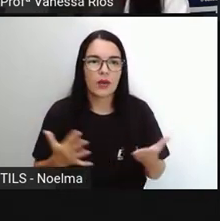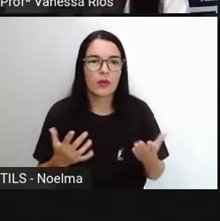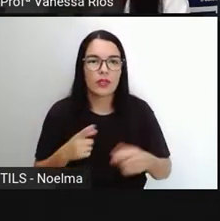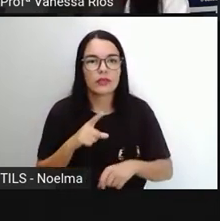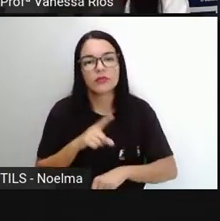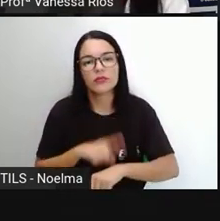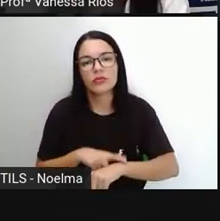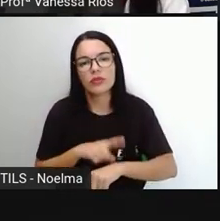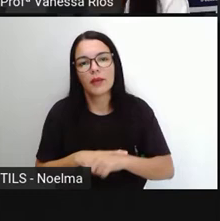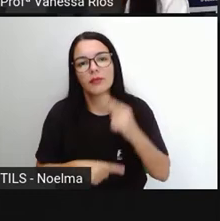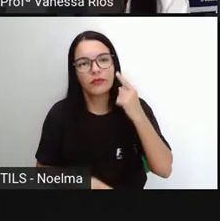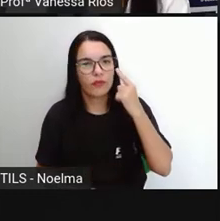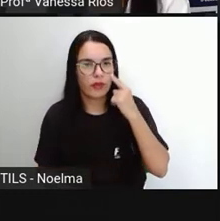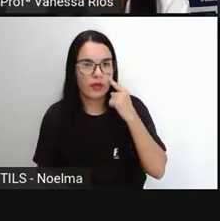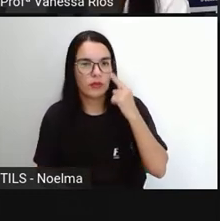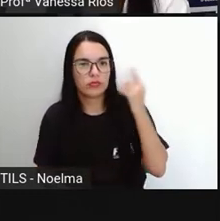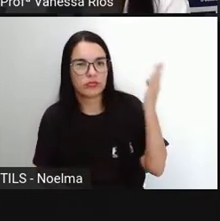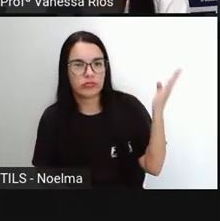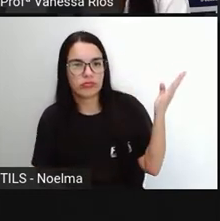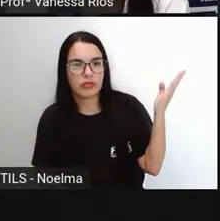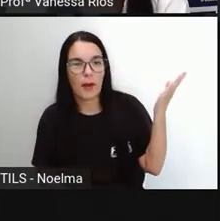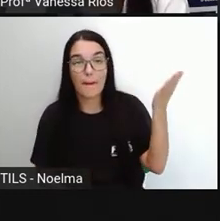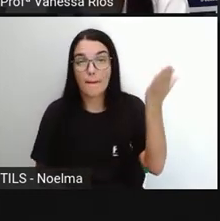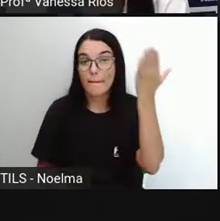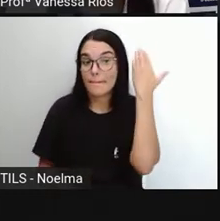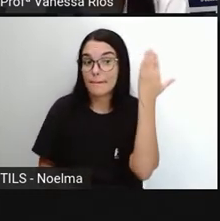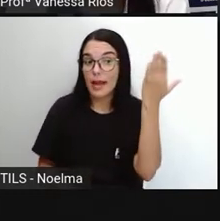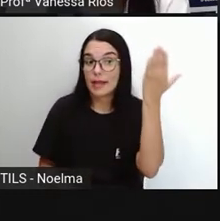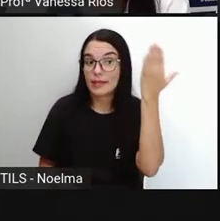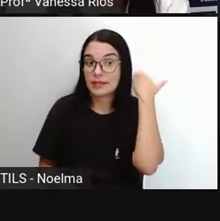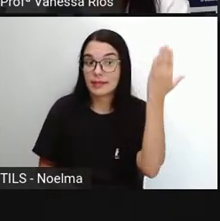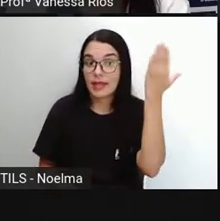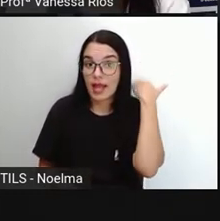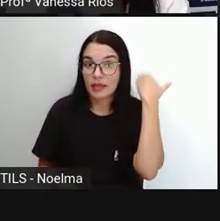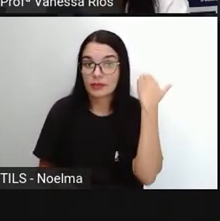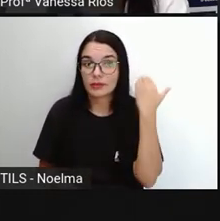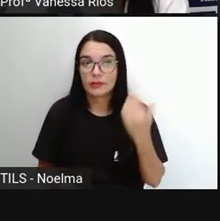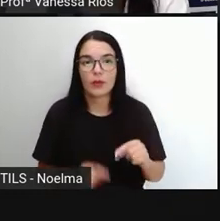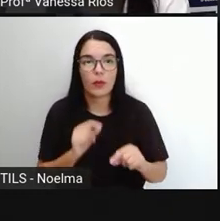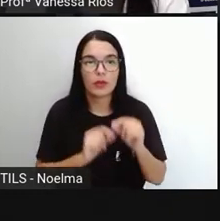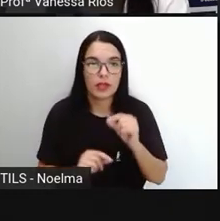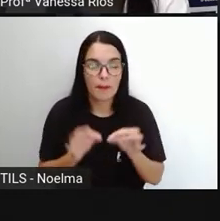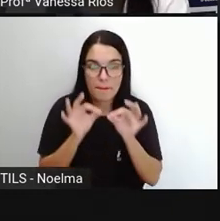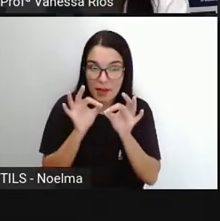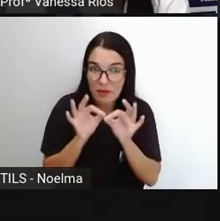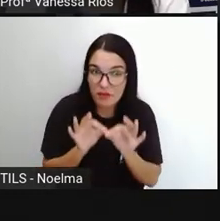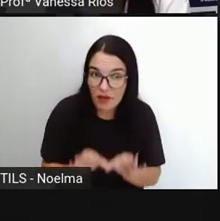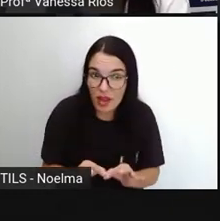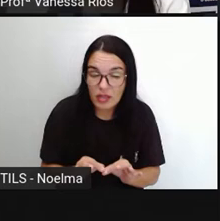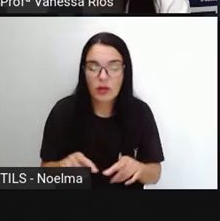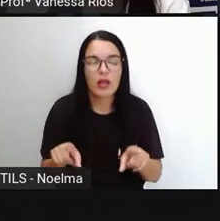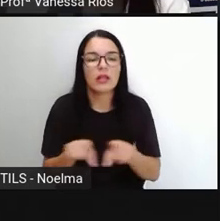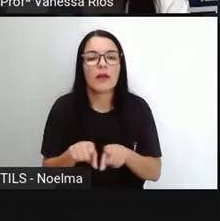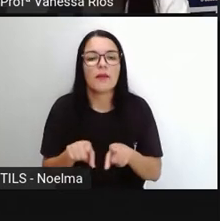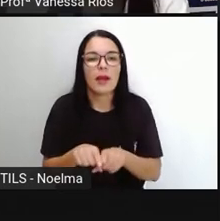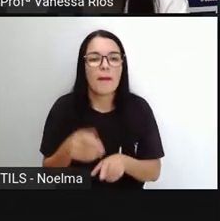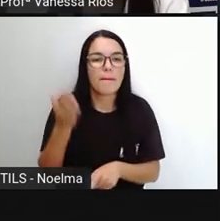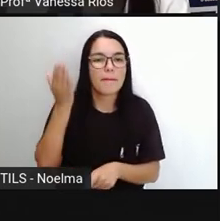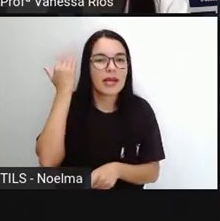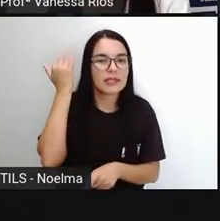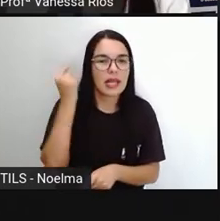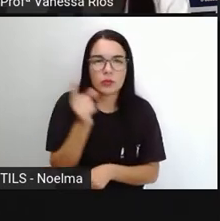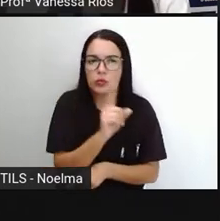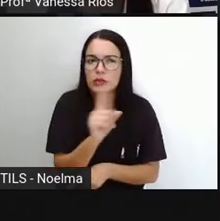E aí, no modo indicativo, nós temos o pretérito perfeito, pretérito imperfeito